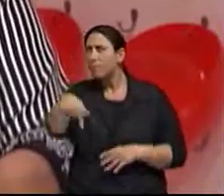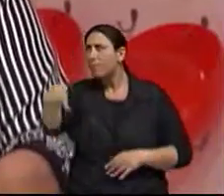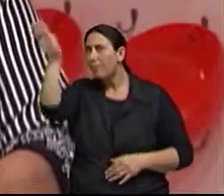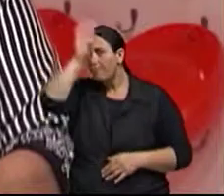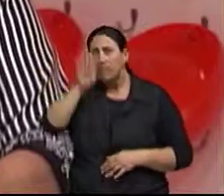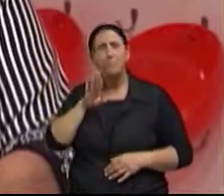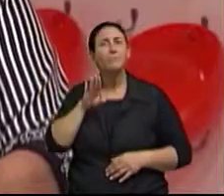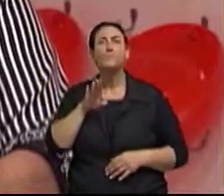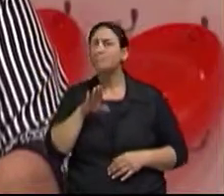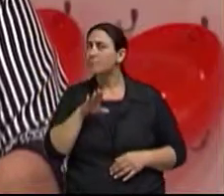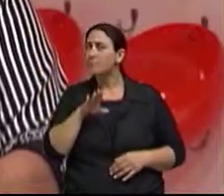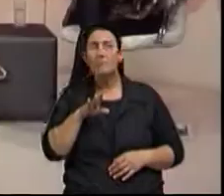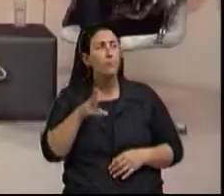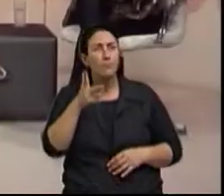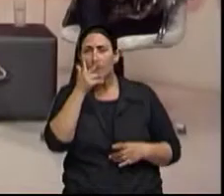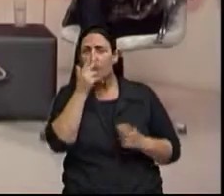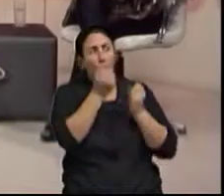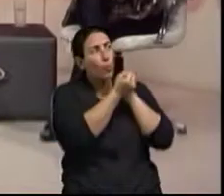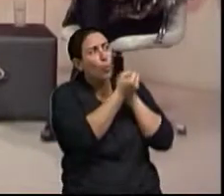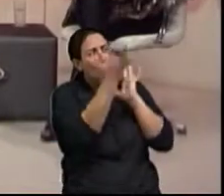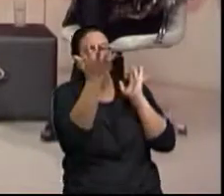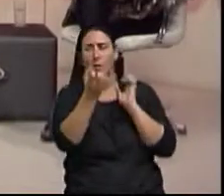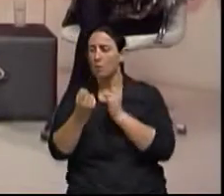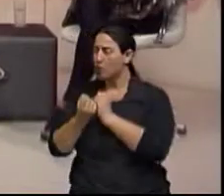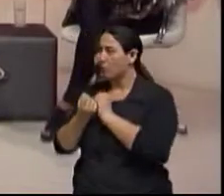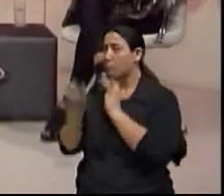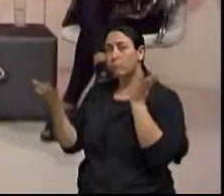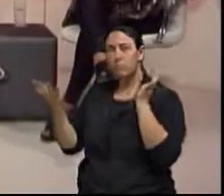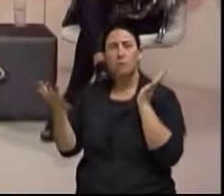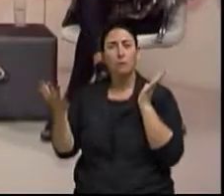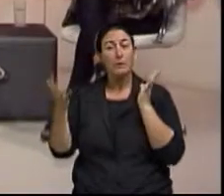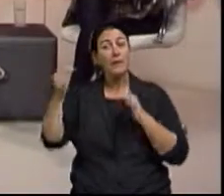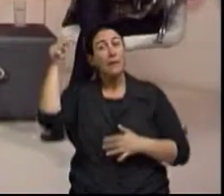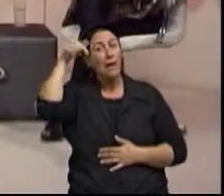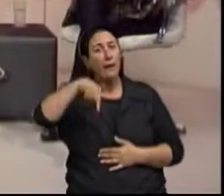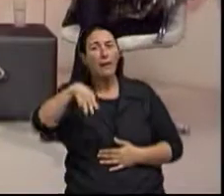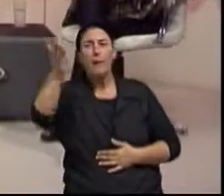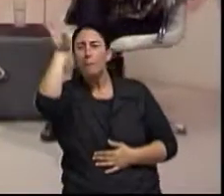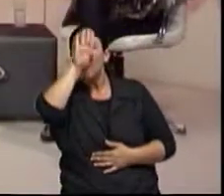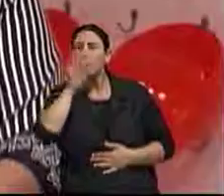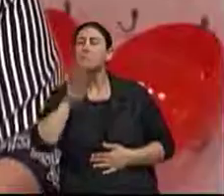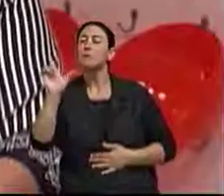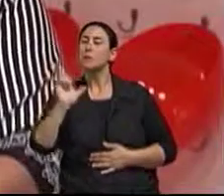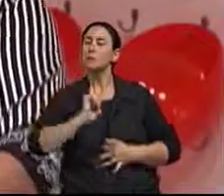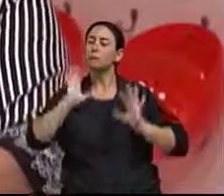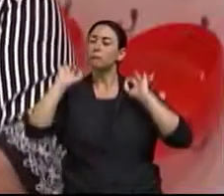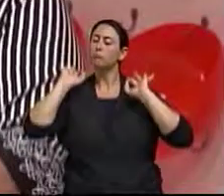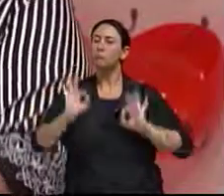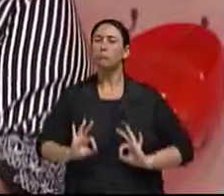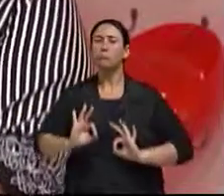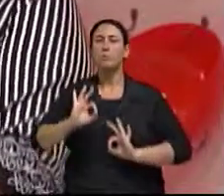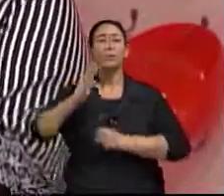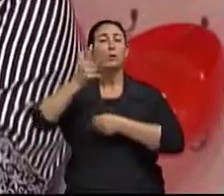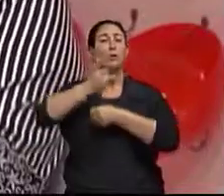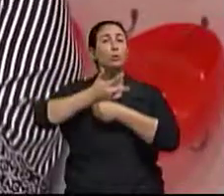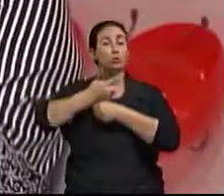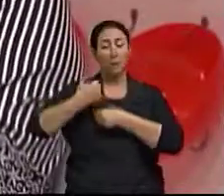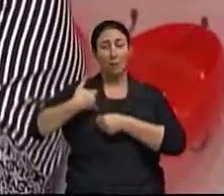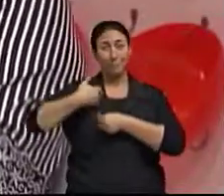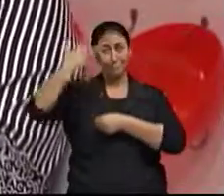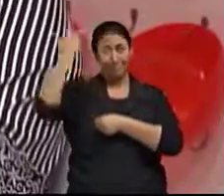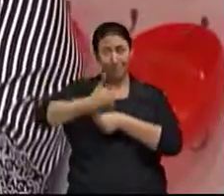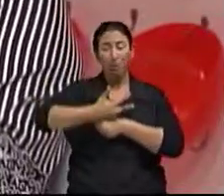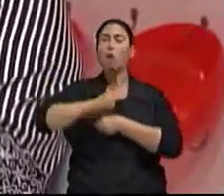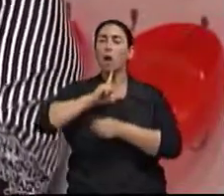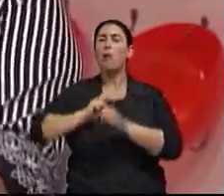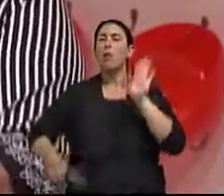população de idosos. E nós, no Brasil, temos a questão da velhice legal, né? Exatamente. Nós temos uma lei que nos promove